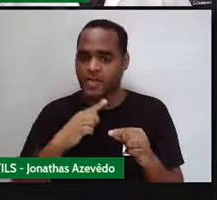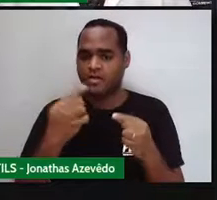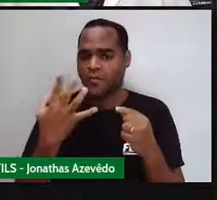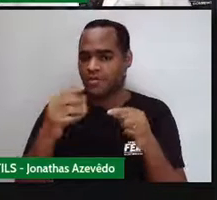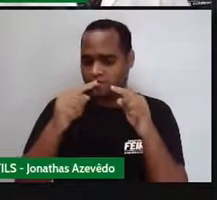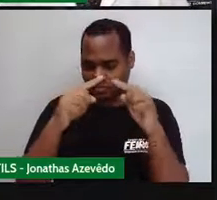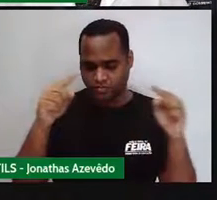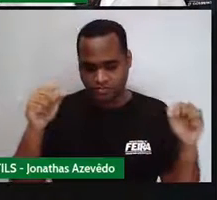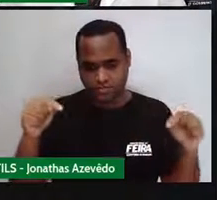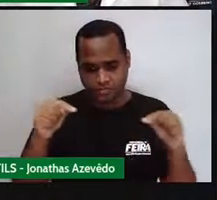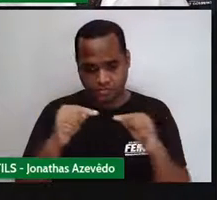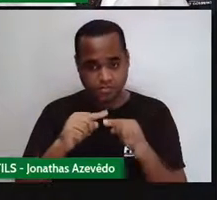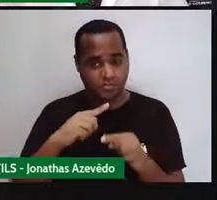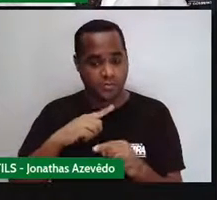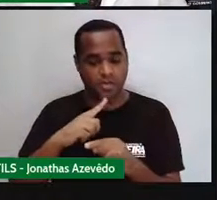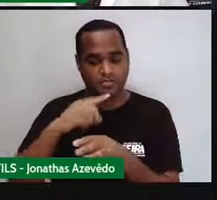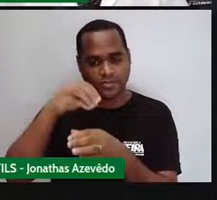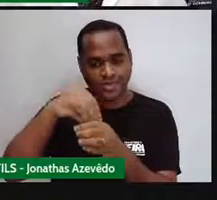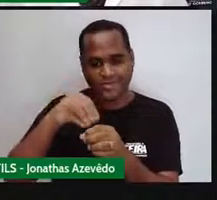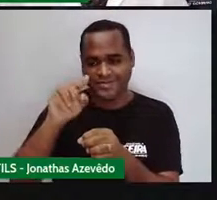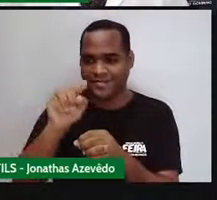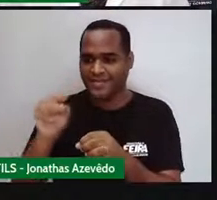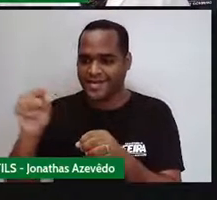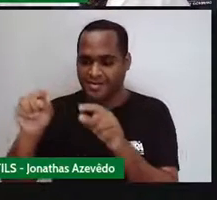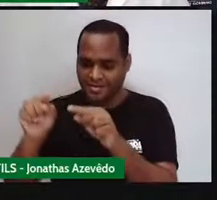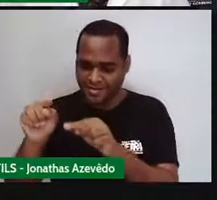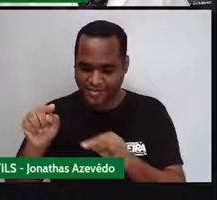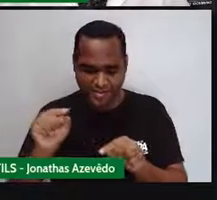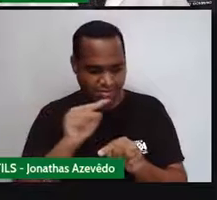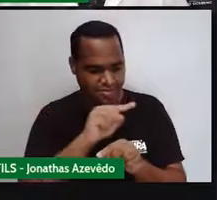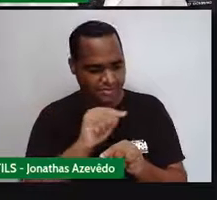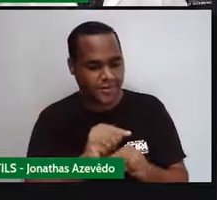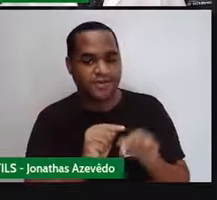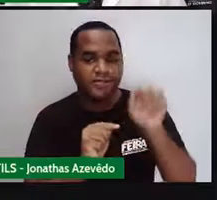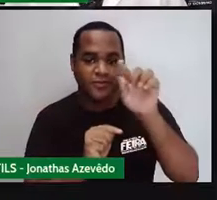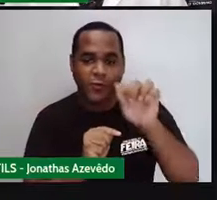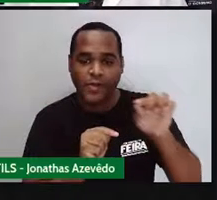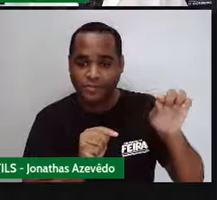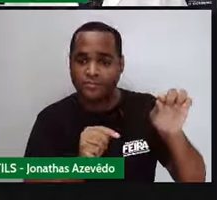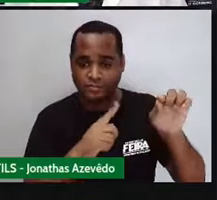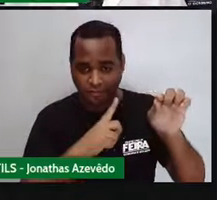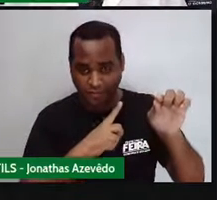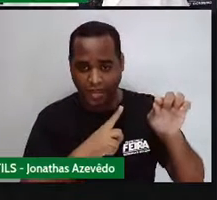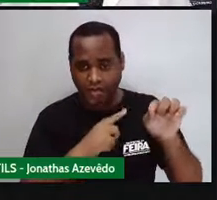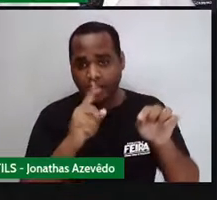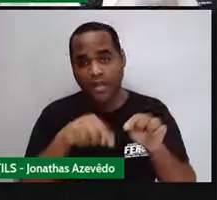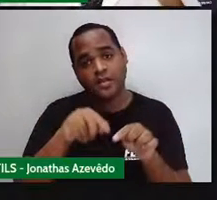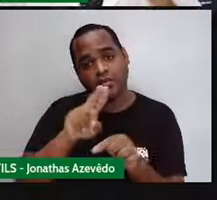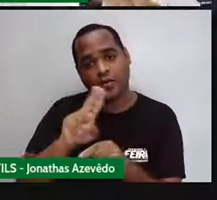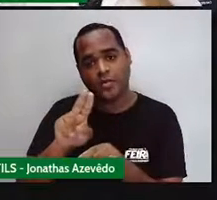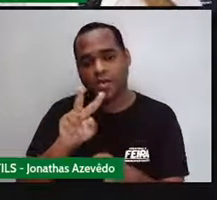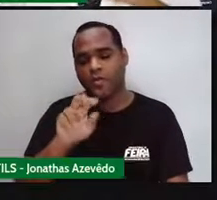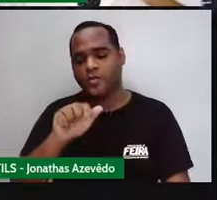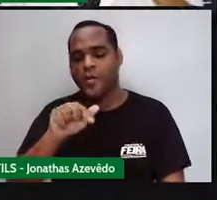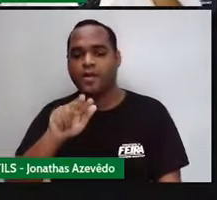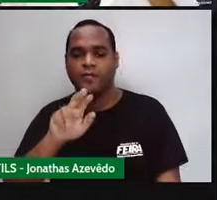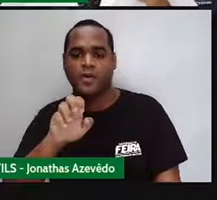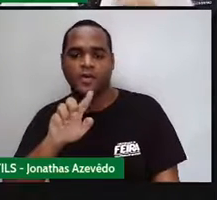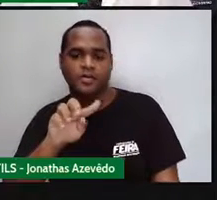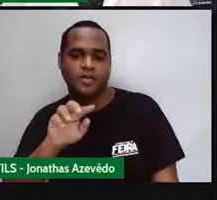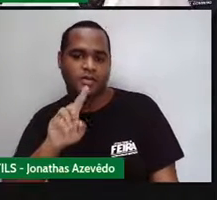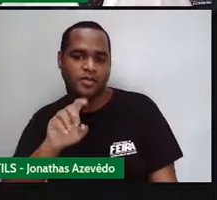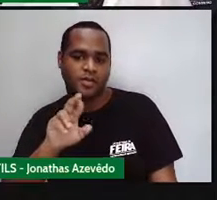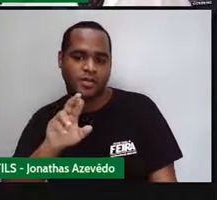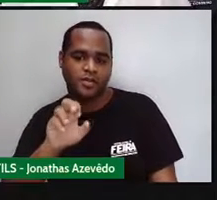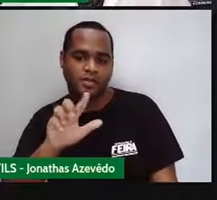lados, vai ter quatro ângulos internos e quatro vértices. É chamado de quadrilátero. E o quadrilátero,